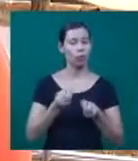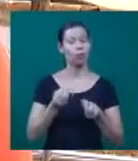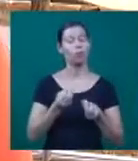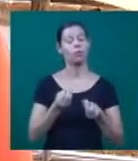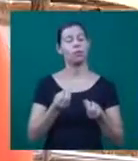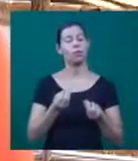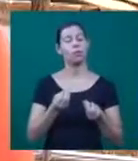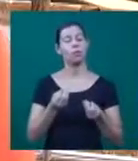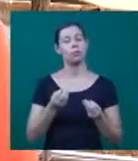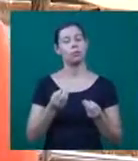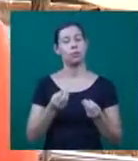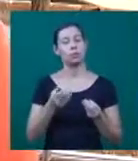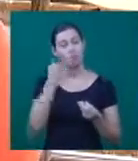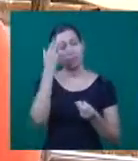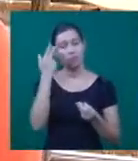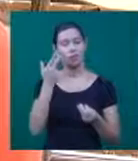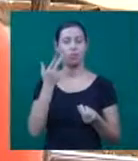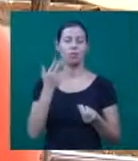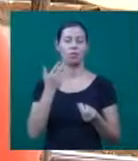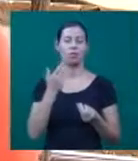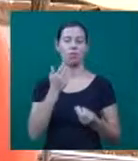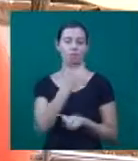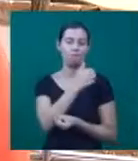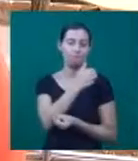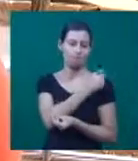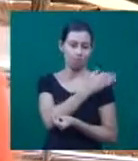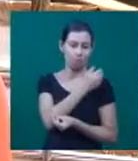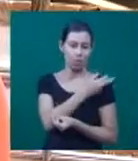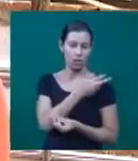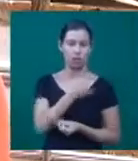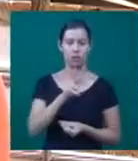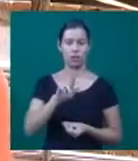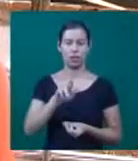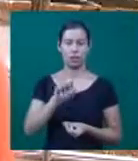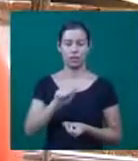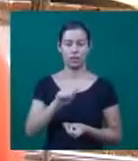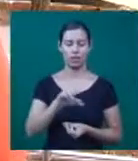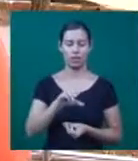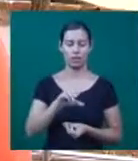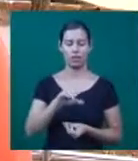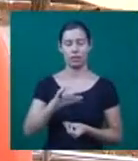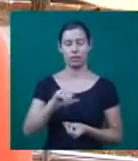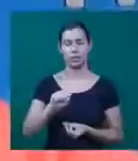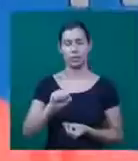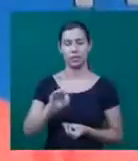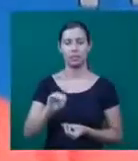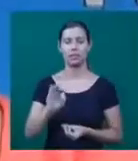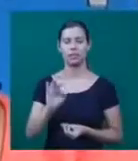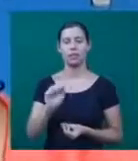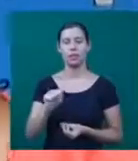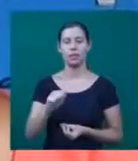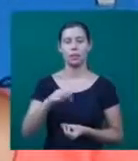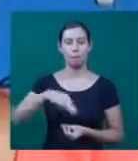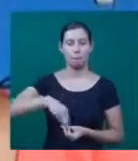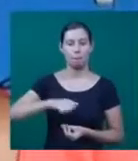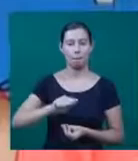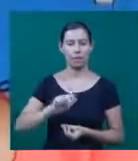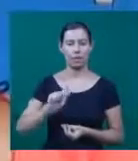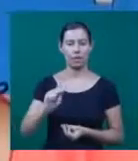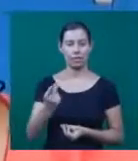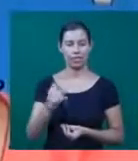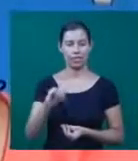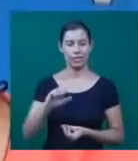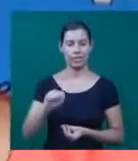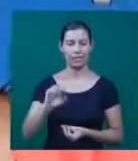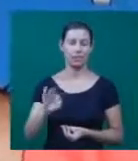racista, machista e ainda perpetua as várias formas de violência e de opressão, né? Mesmo com uma agenda lotada de